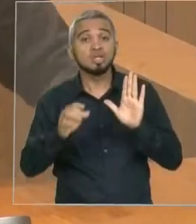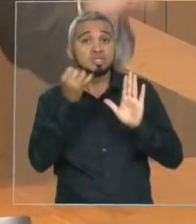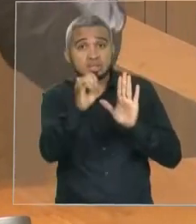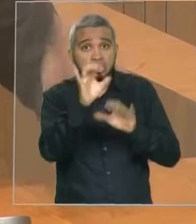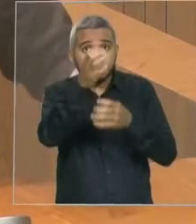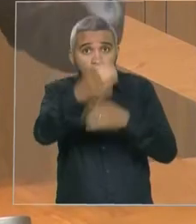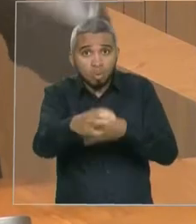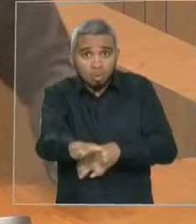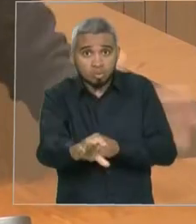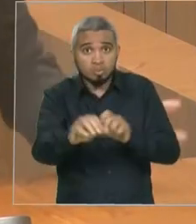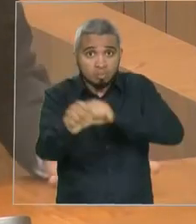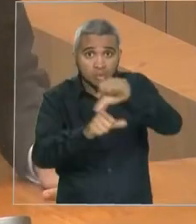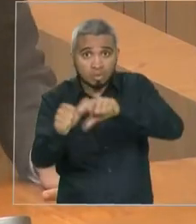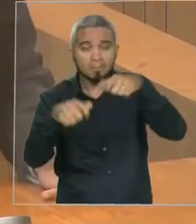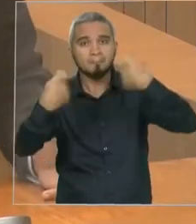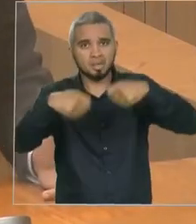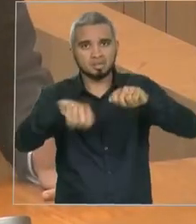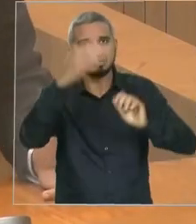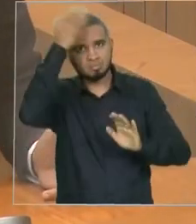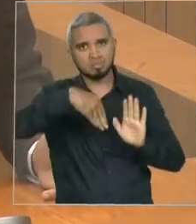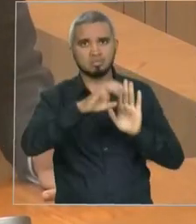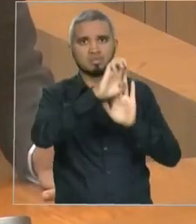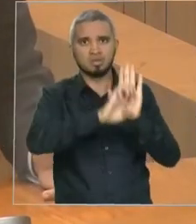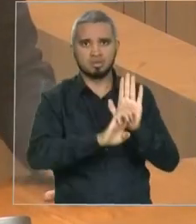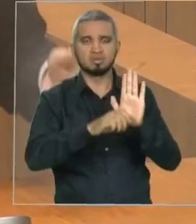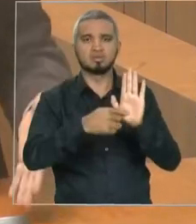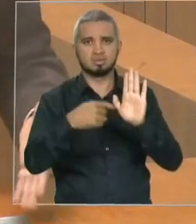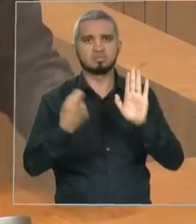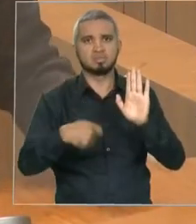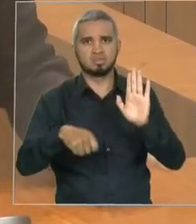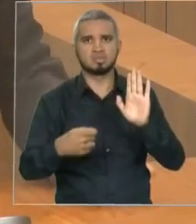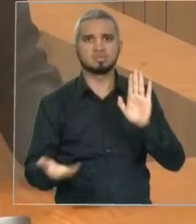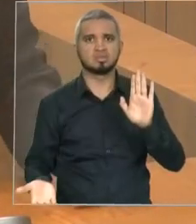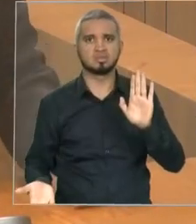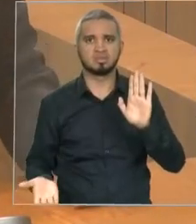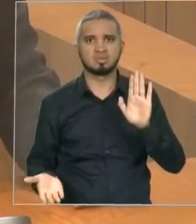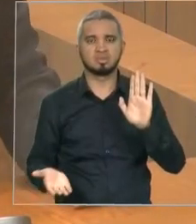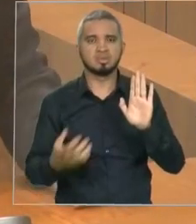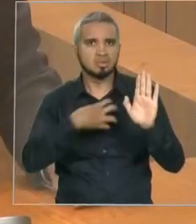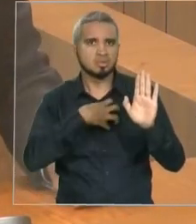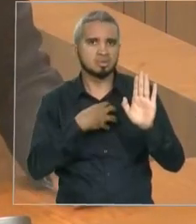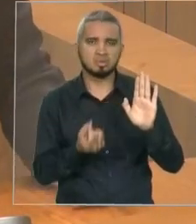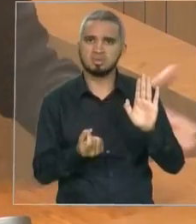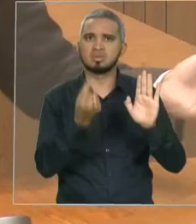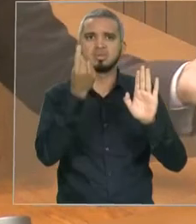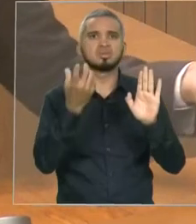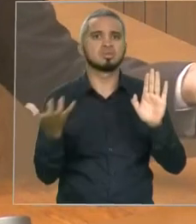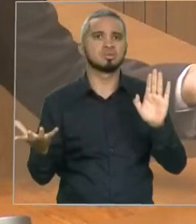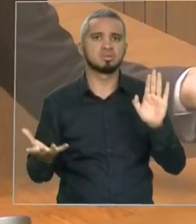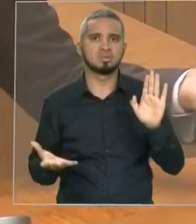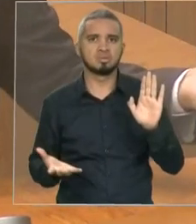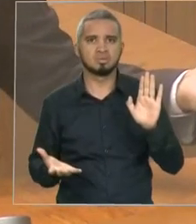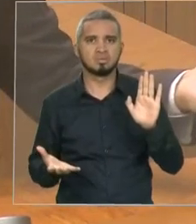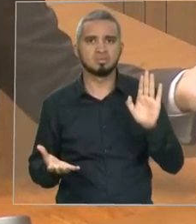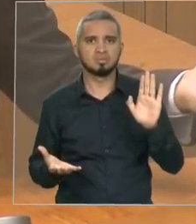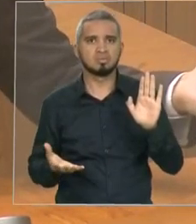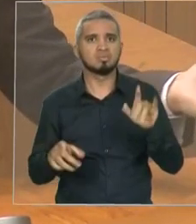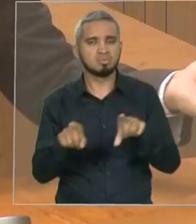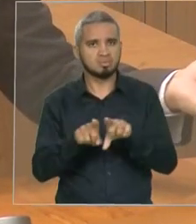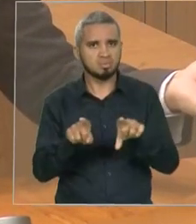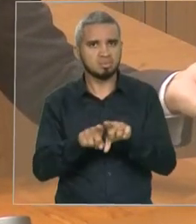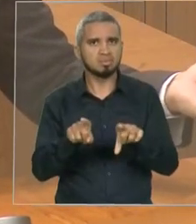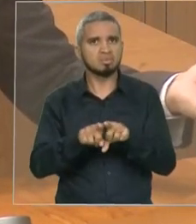tem que estar previsto no edital. É uma aberração e principalmente vindo de um ex